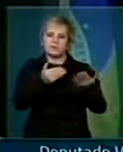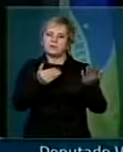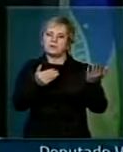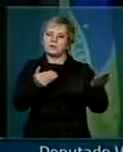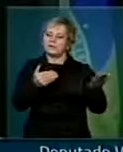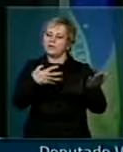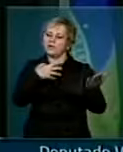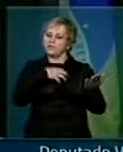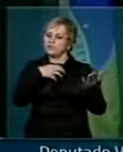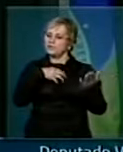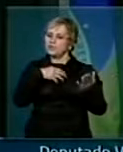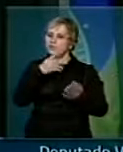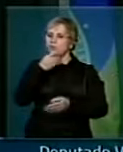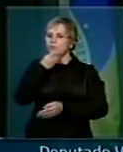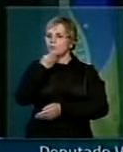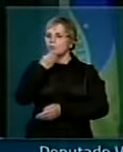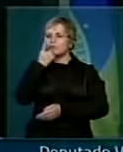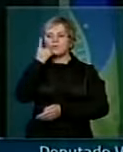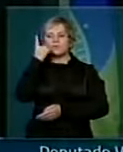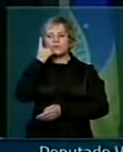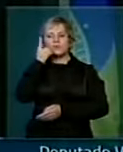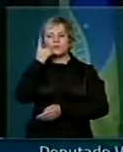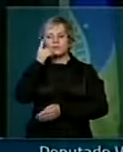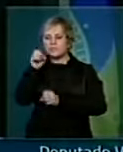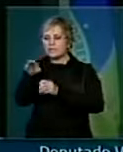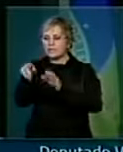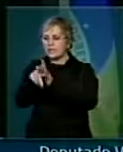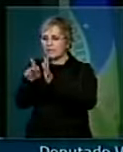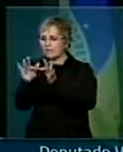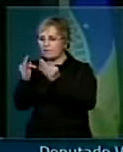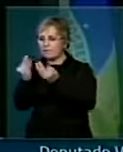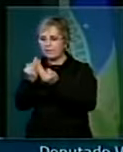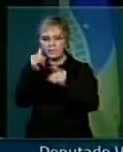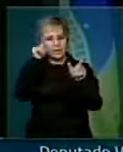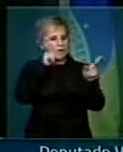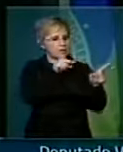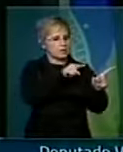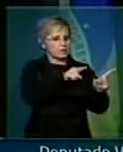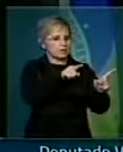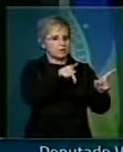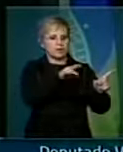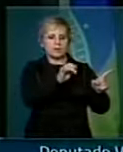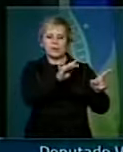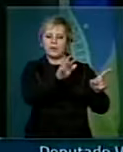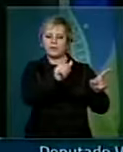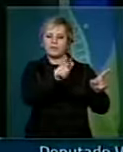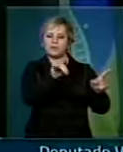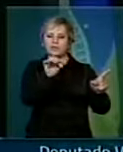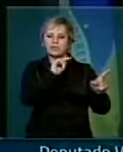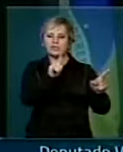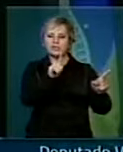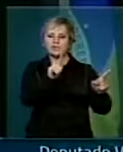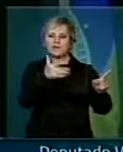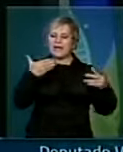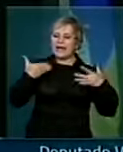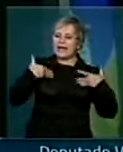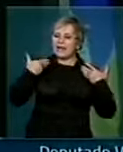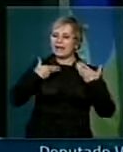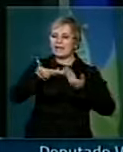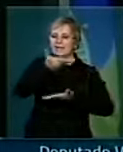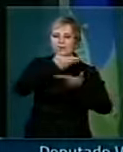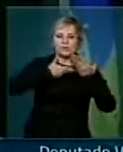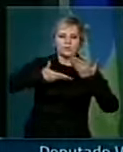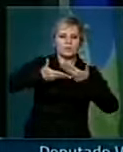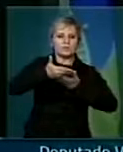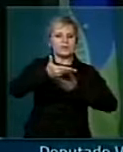jeito de criar a família. Preta Gil, alegre, humana, solidária. Ela não é promíscua, nem vive em ambientes